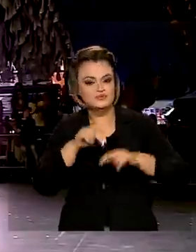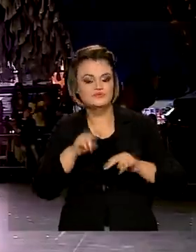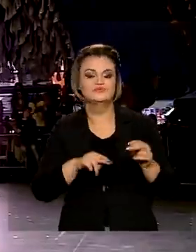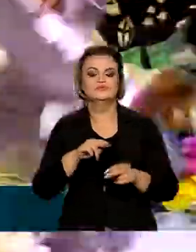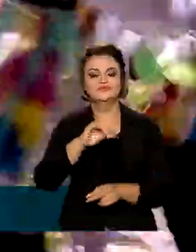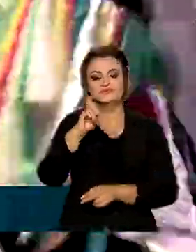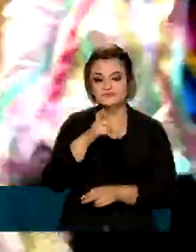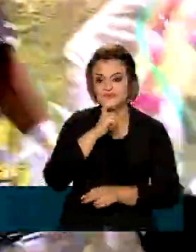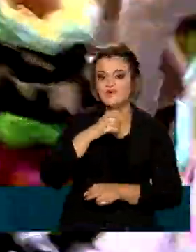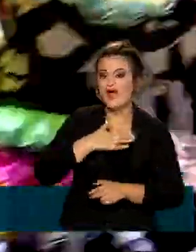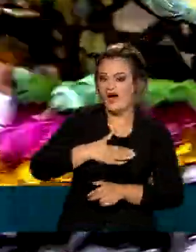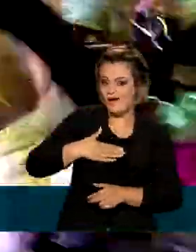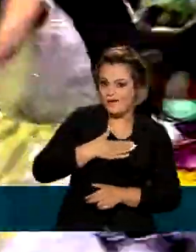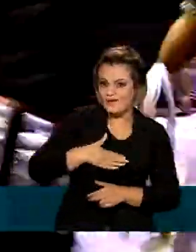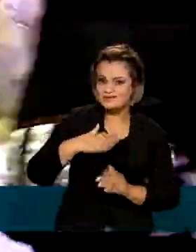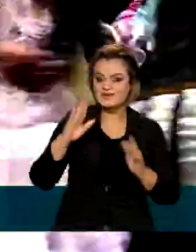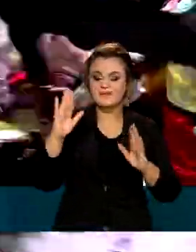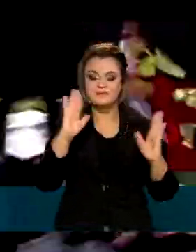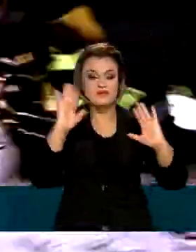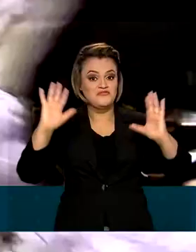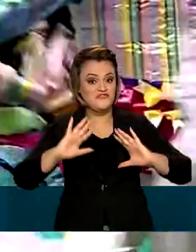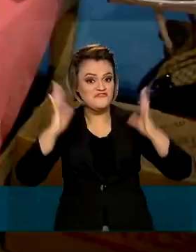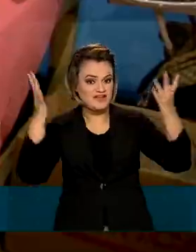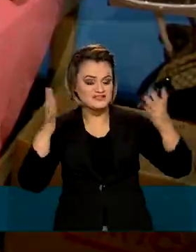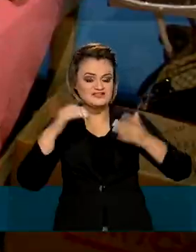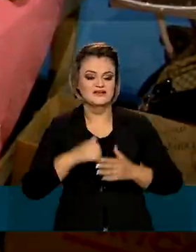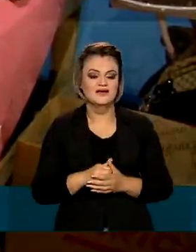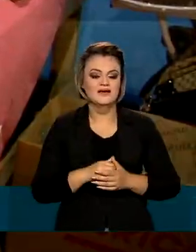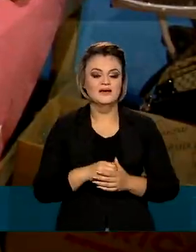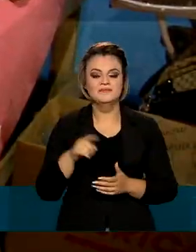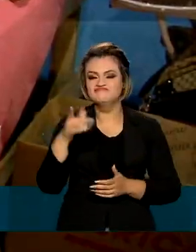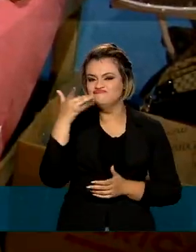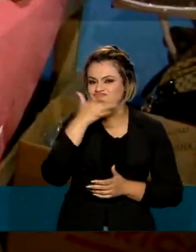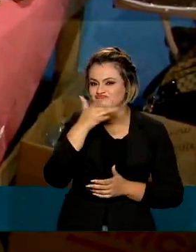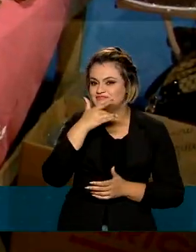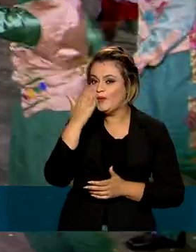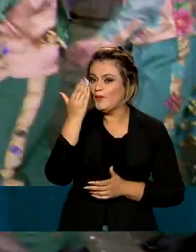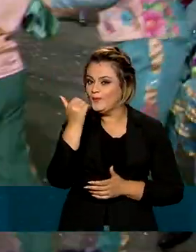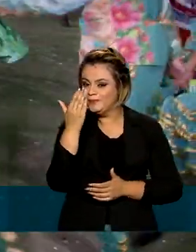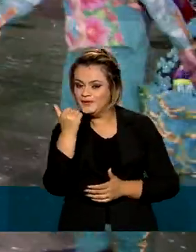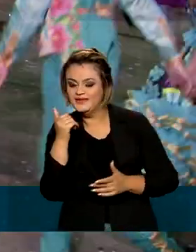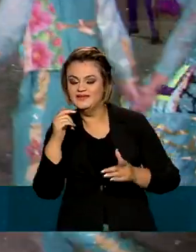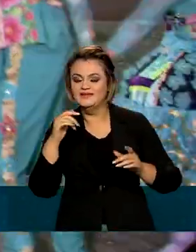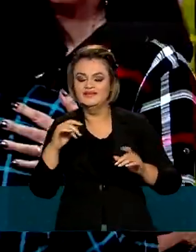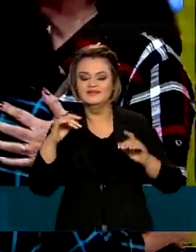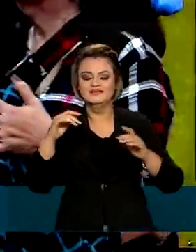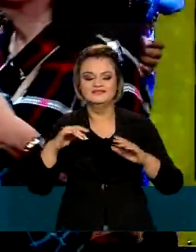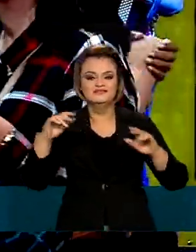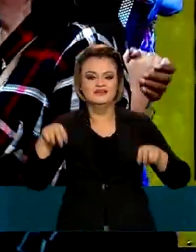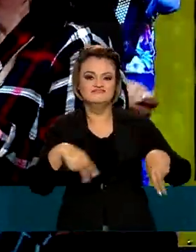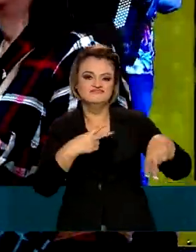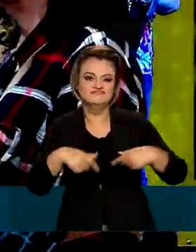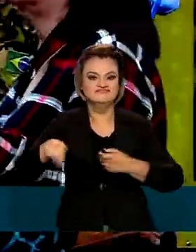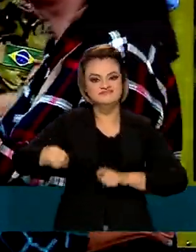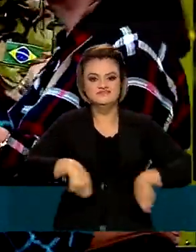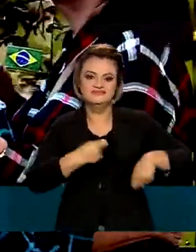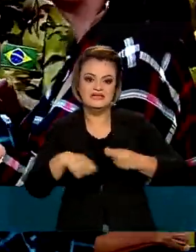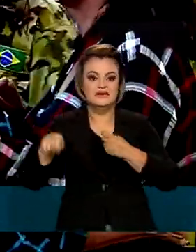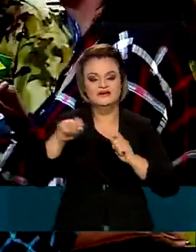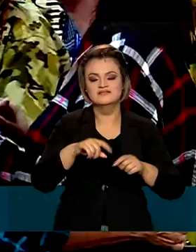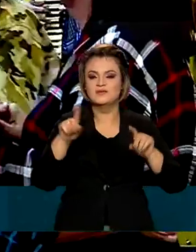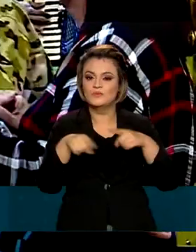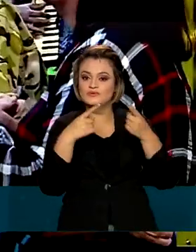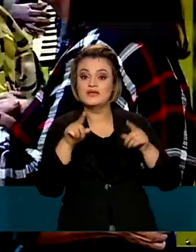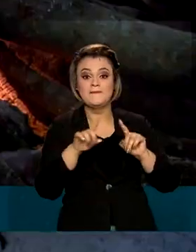e agosto, época de festas no Brasil. Mas com as delícias da cozinha, das quadrilhas e das músicas regionais,